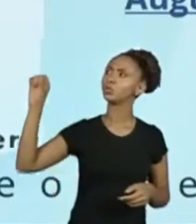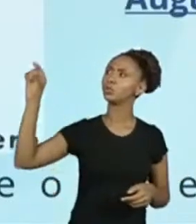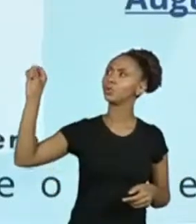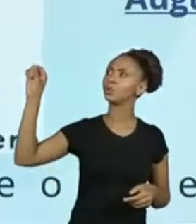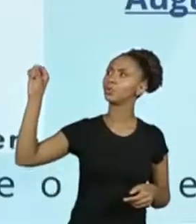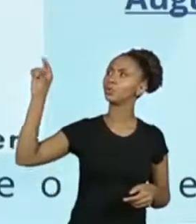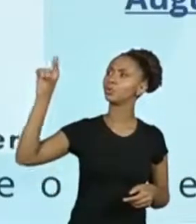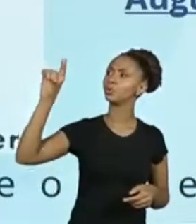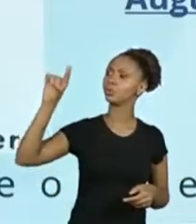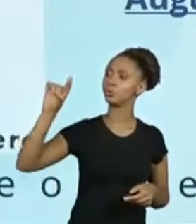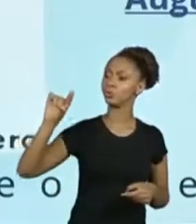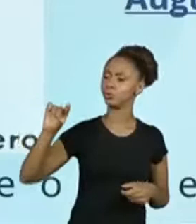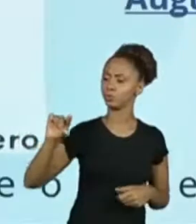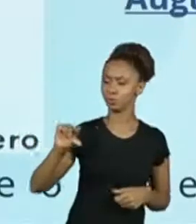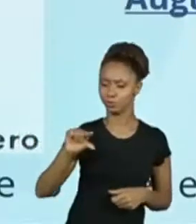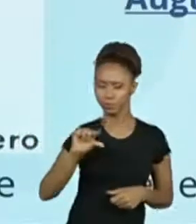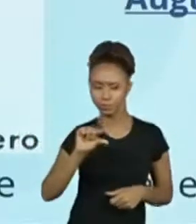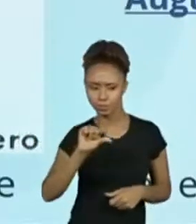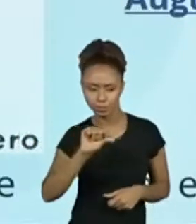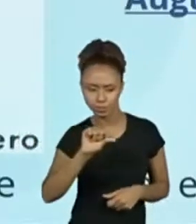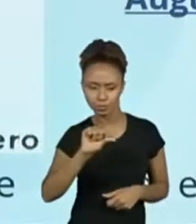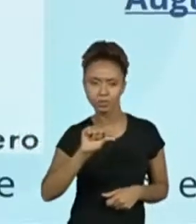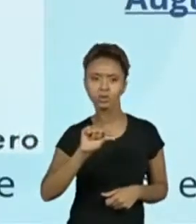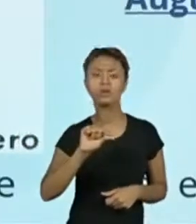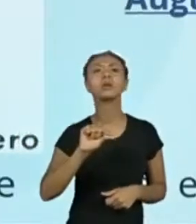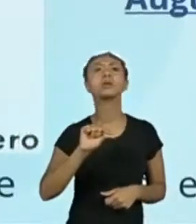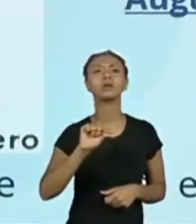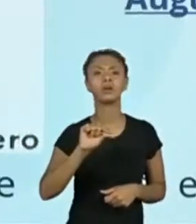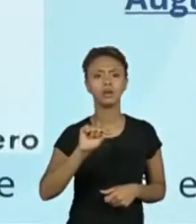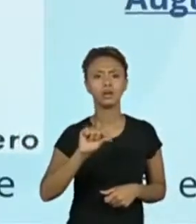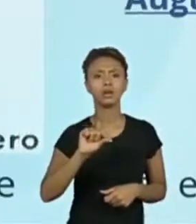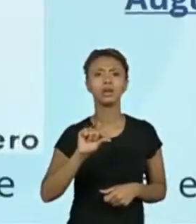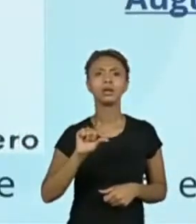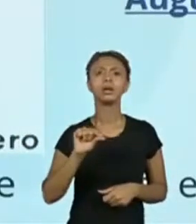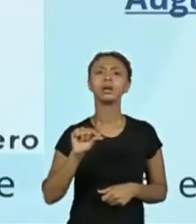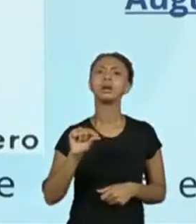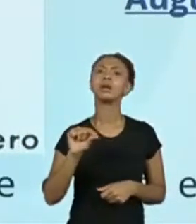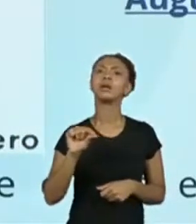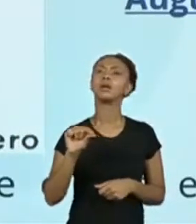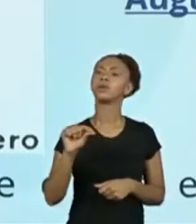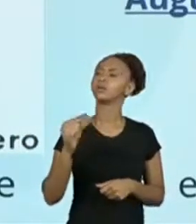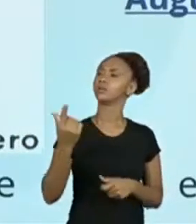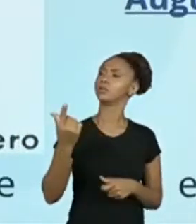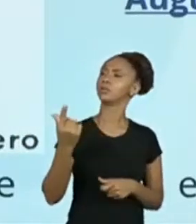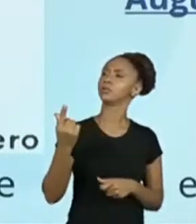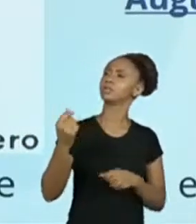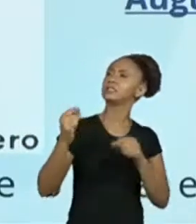e o que está escrito no centro? E aí, gente? Gente,